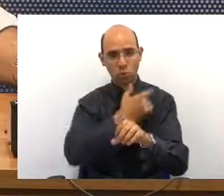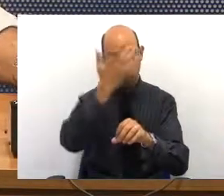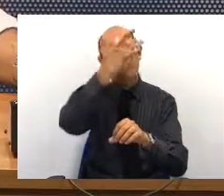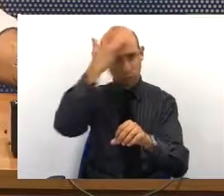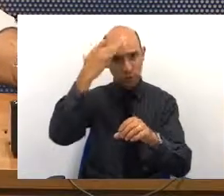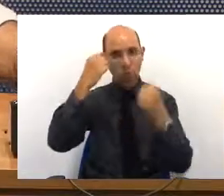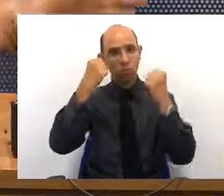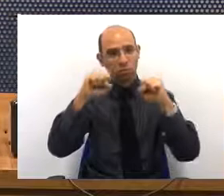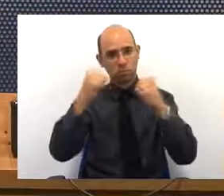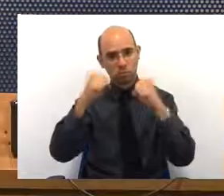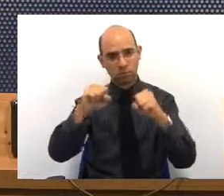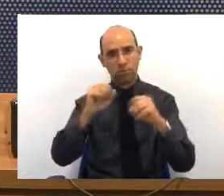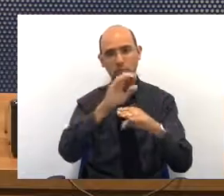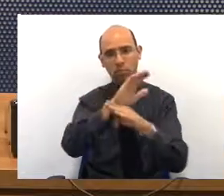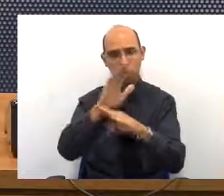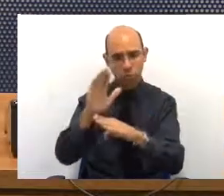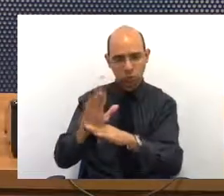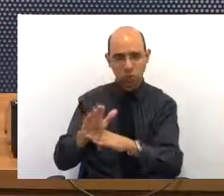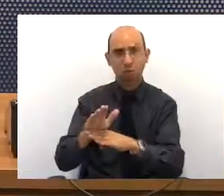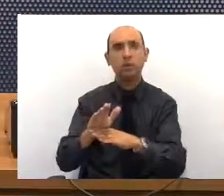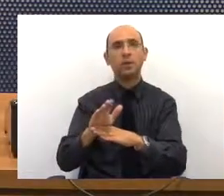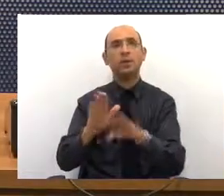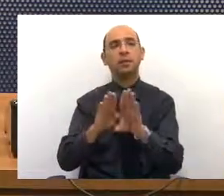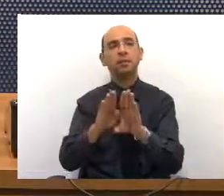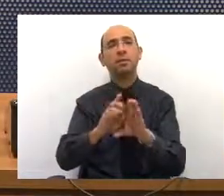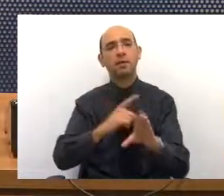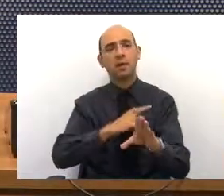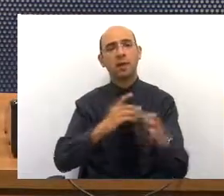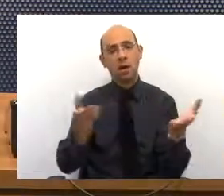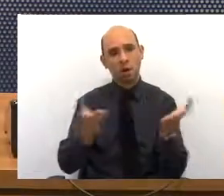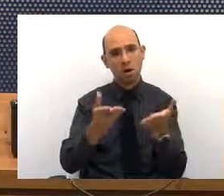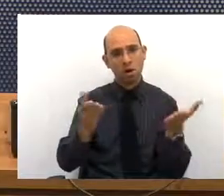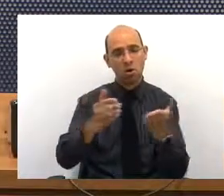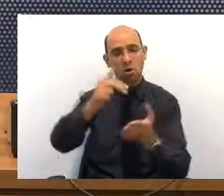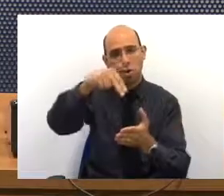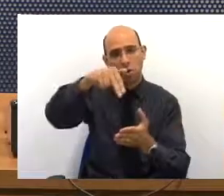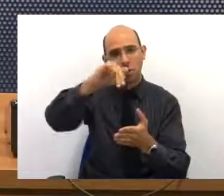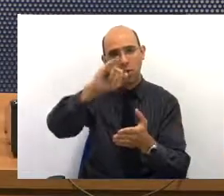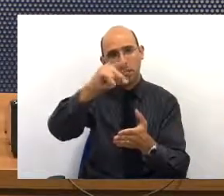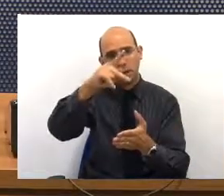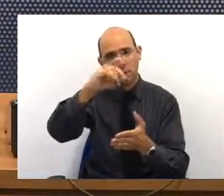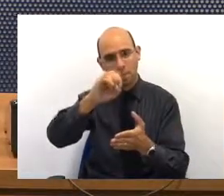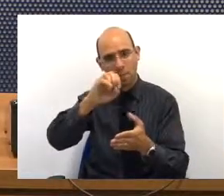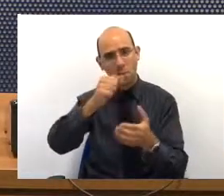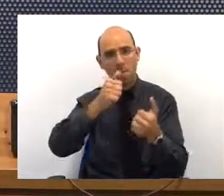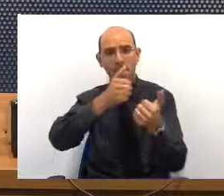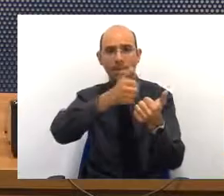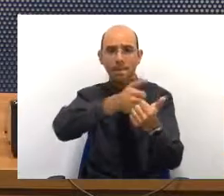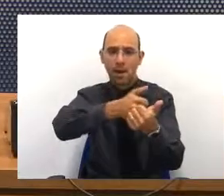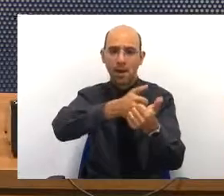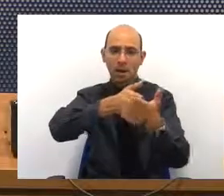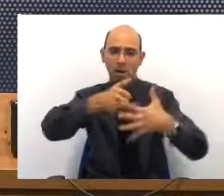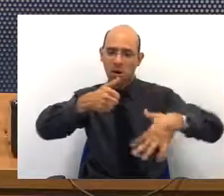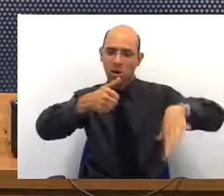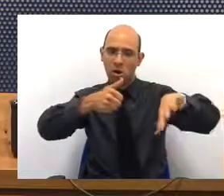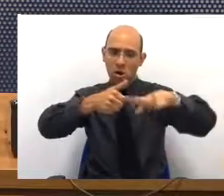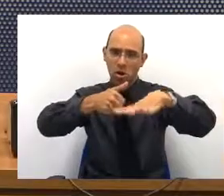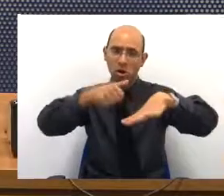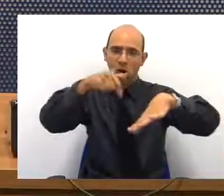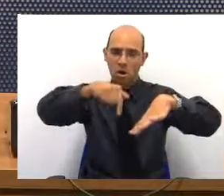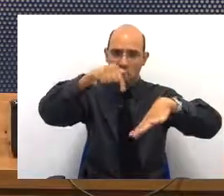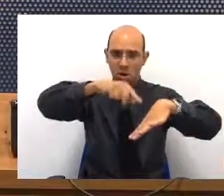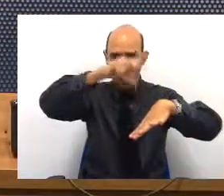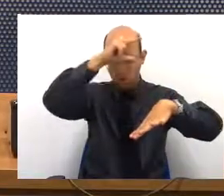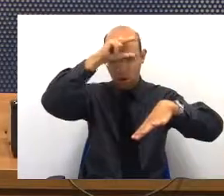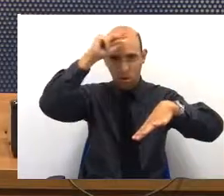CEMEG. Tem também agora a fisioterapia do NIPO, aqui perto da prefeitura, perto do